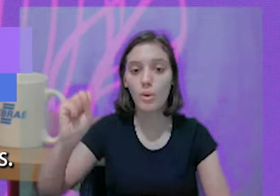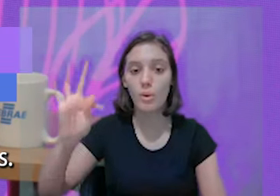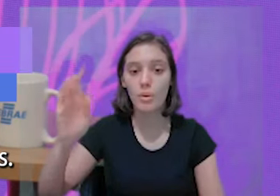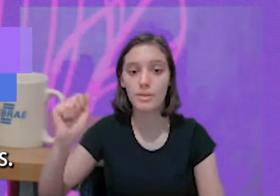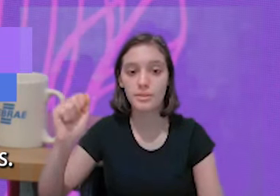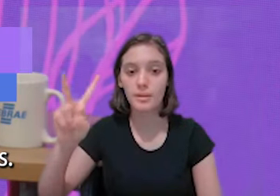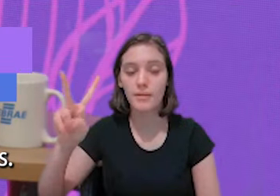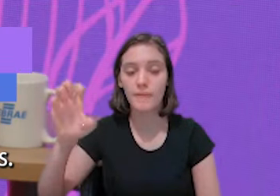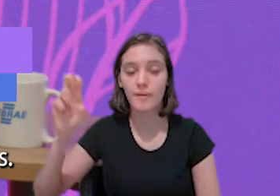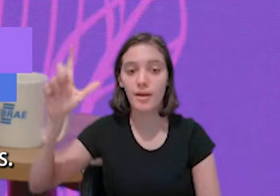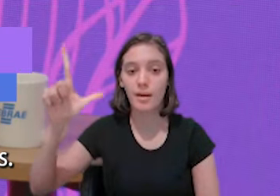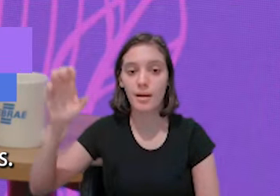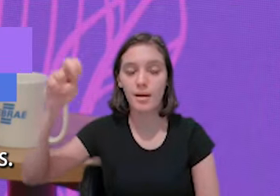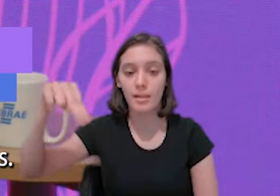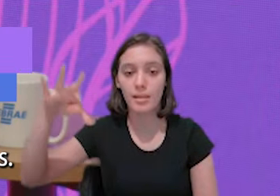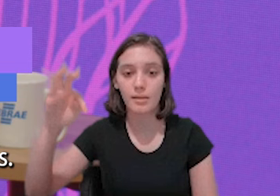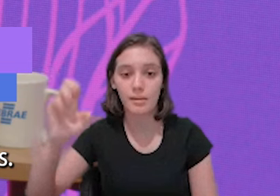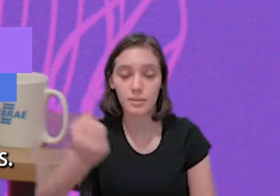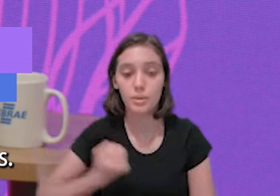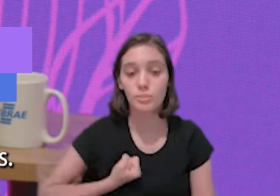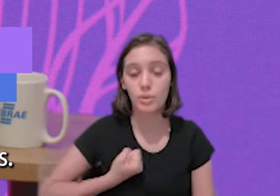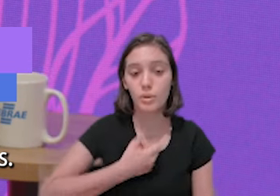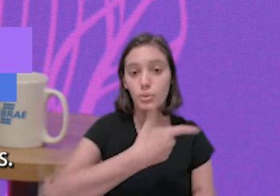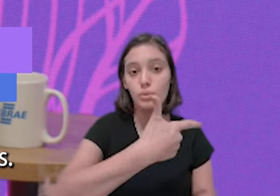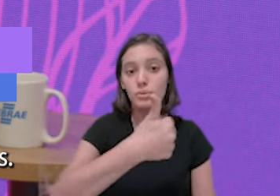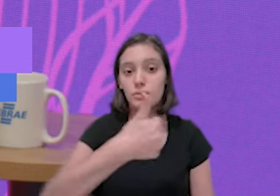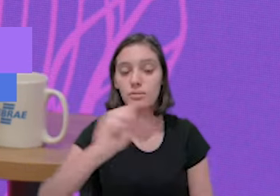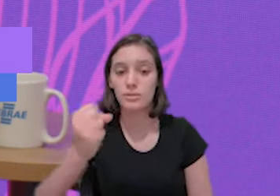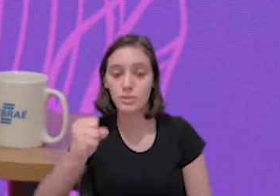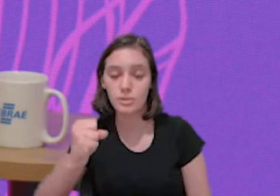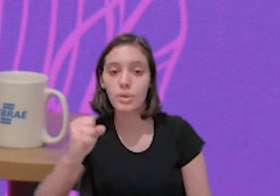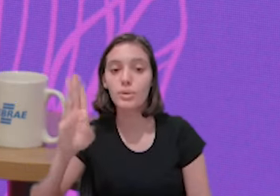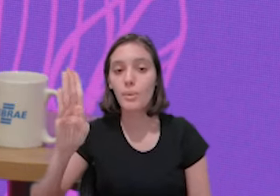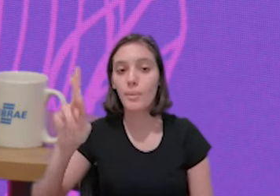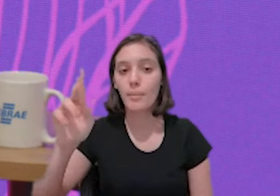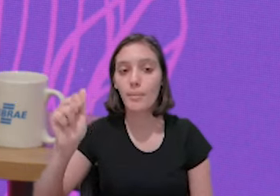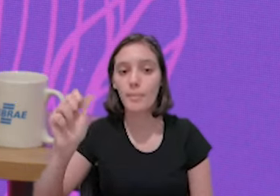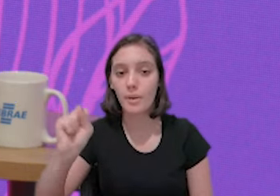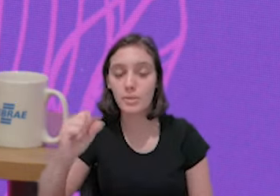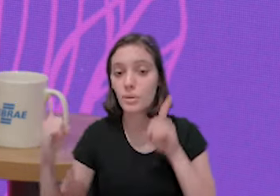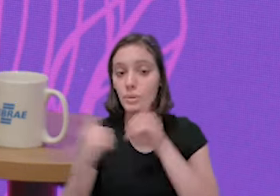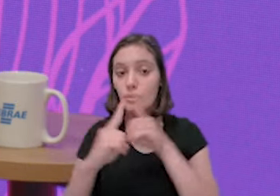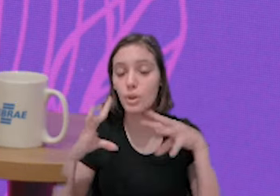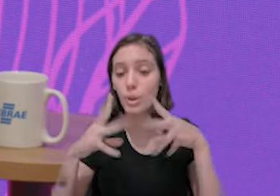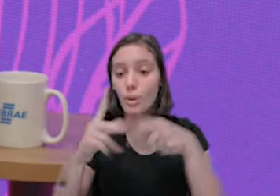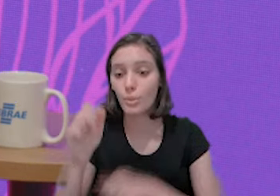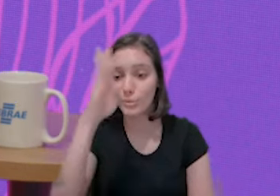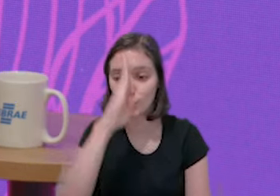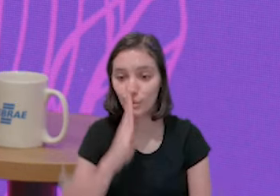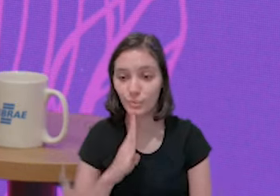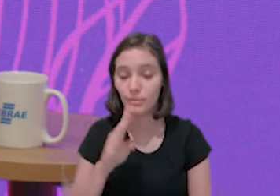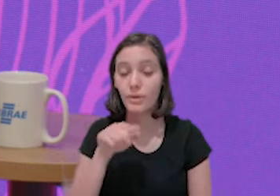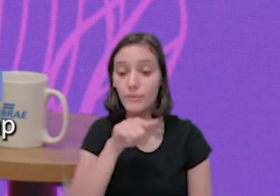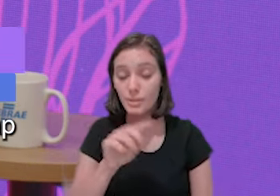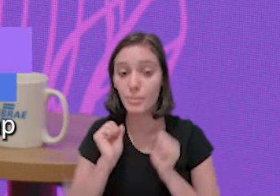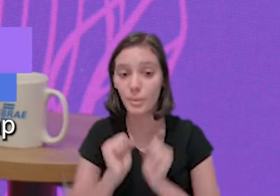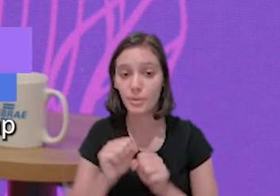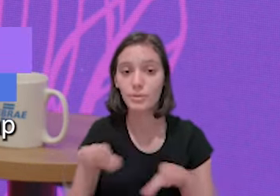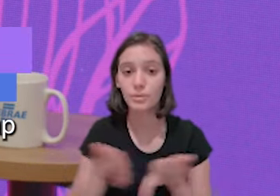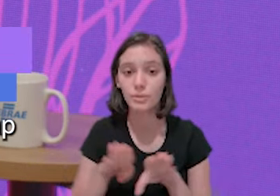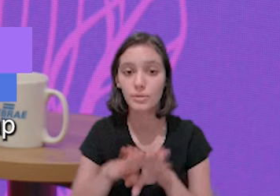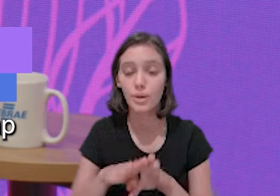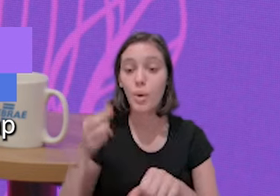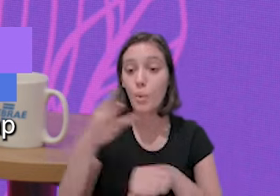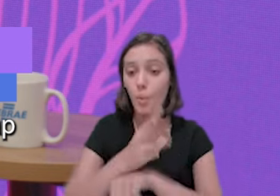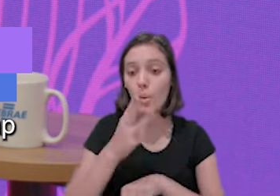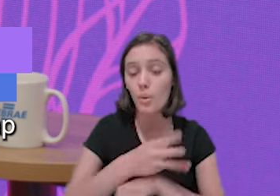Doutor Costa Valente, número 218 Brás. Lembrando que o atendimento é todo gratuito. E você